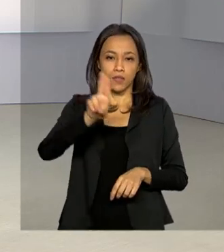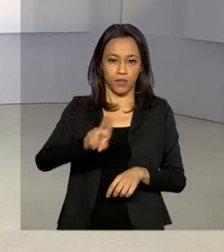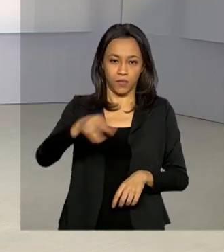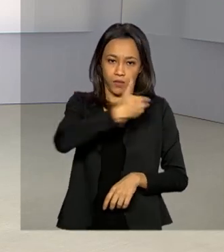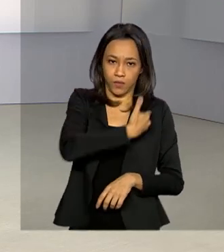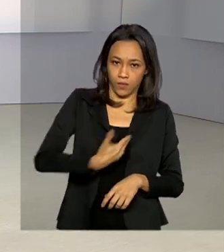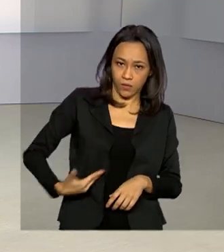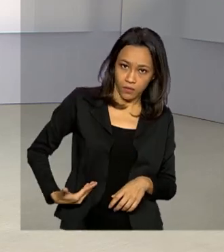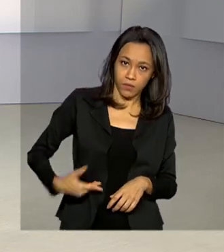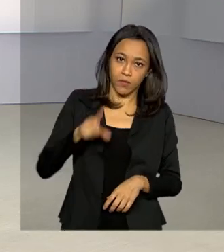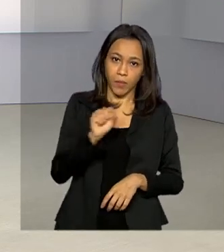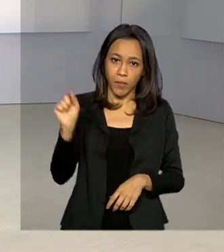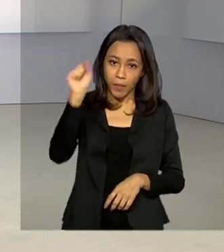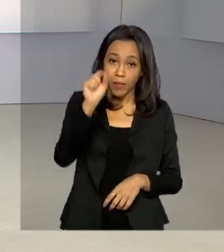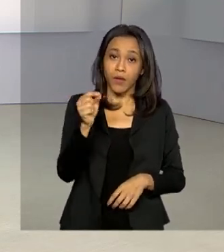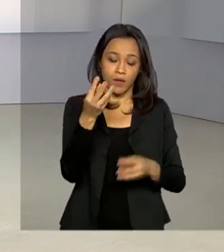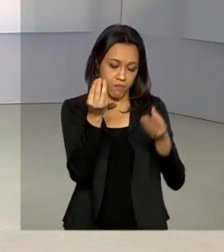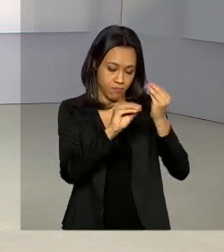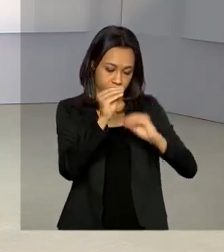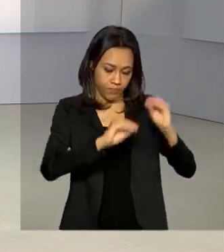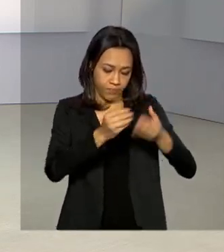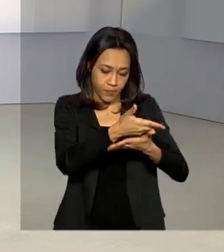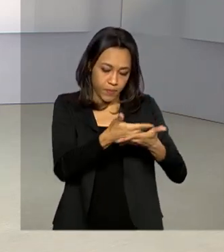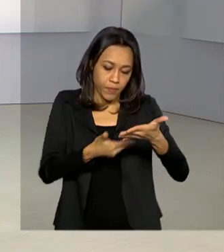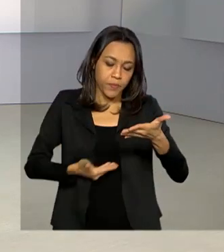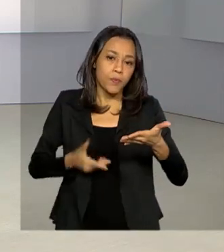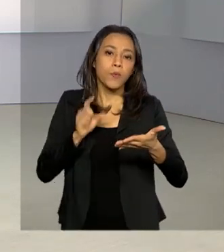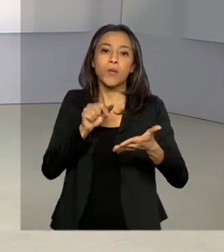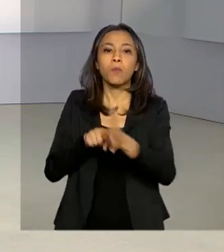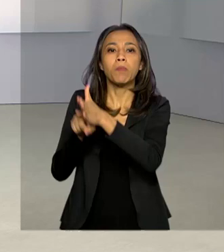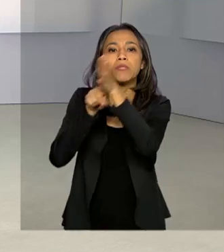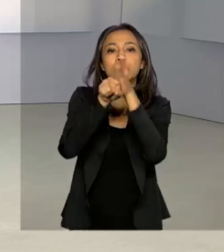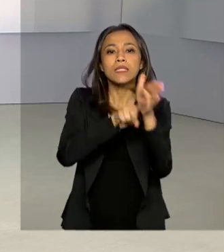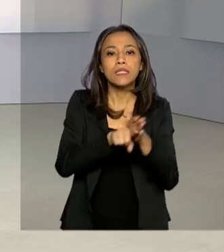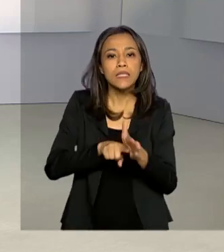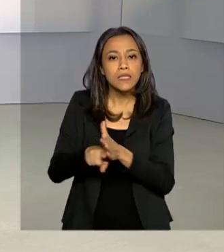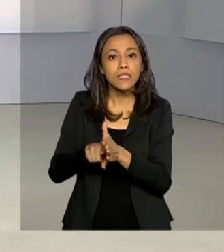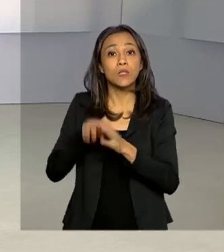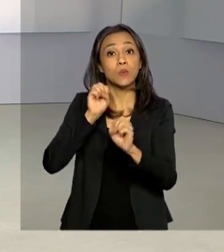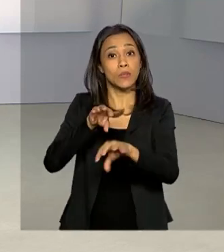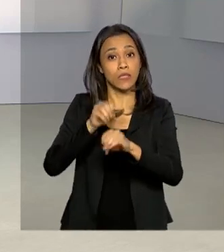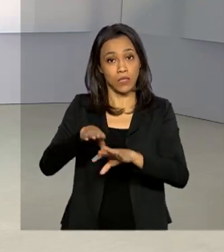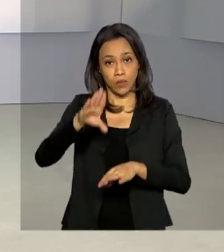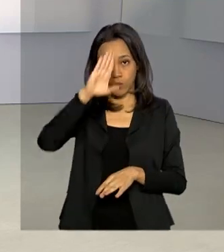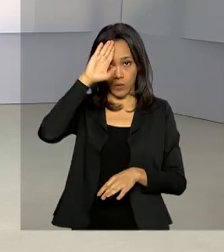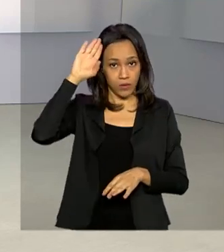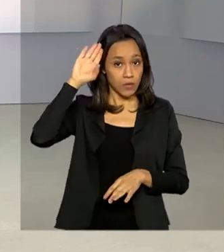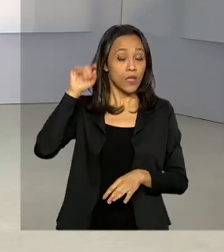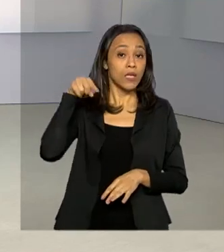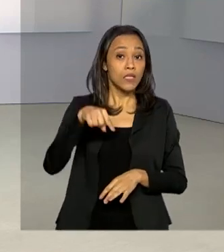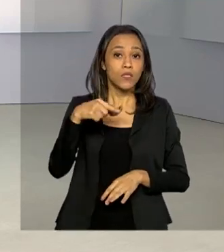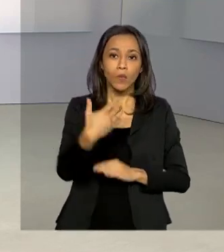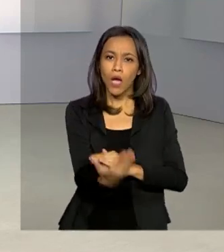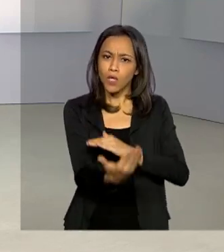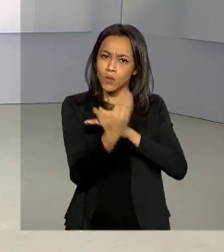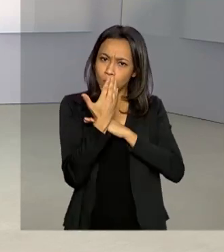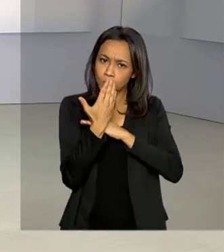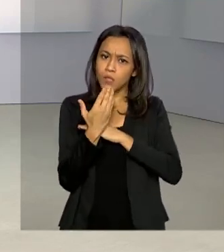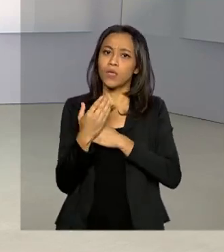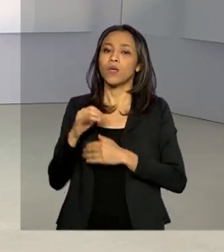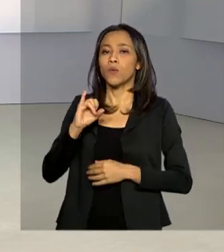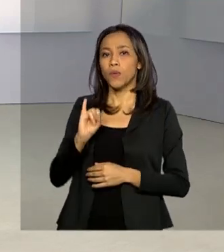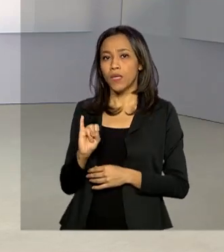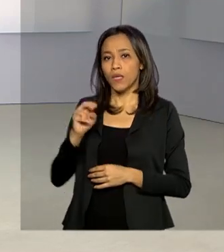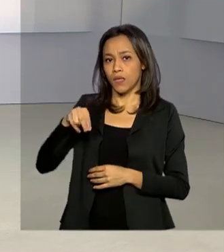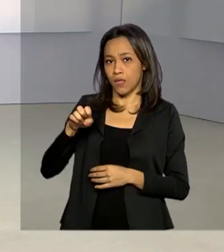ensino superior preencham os dados do Censo da Educação Superior. Os dados do Censo, segundo o Inep, ajudam o governo e a sociedade